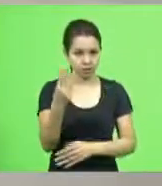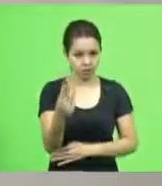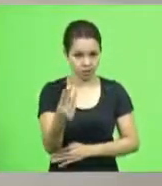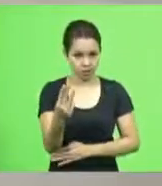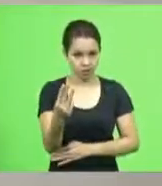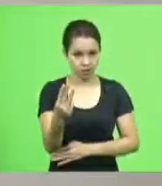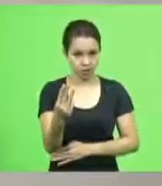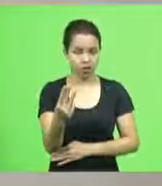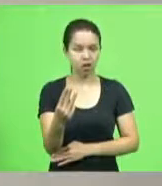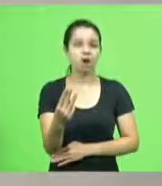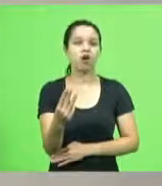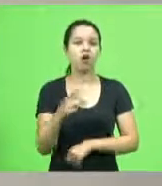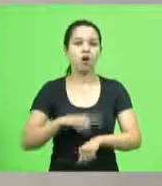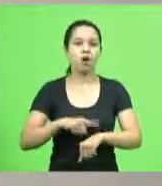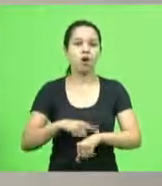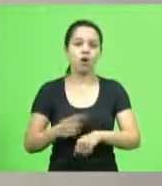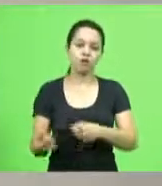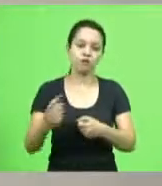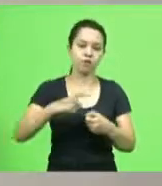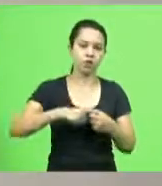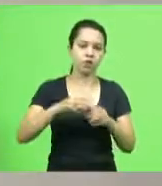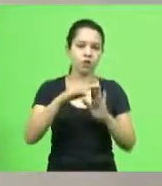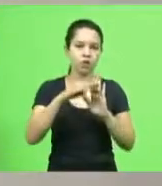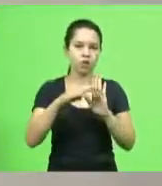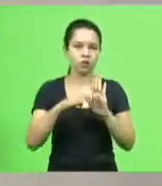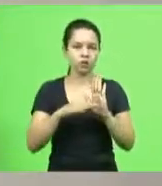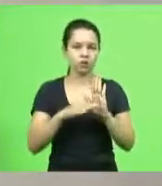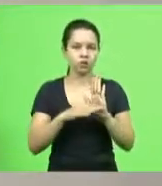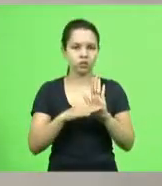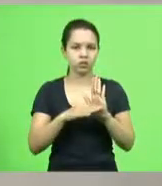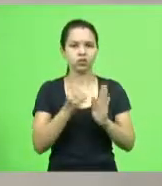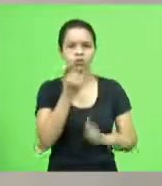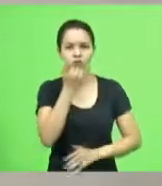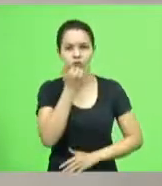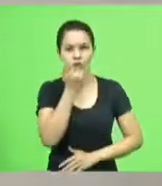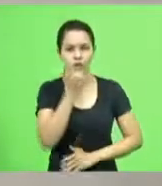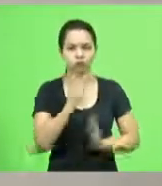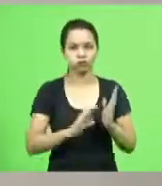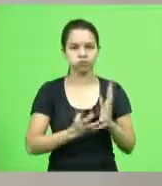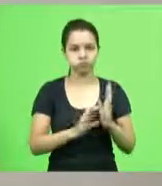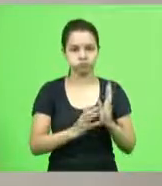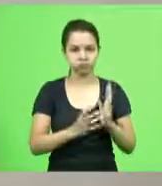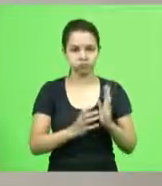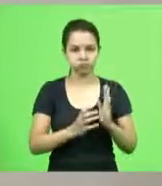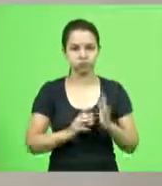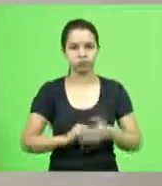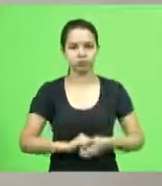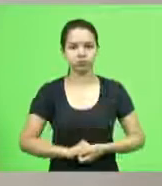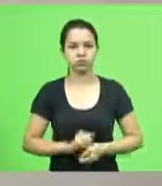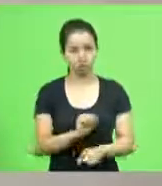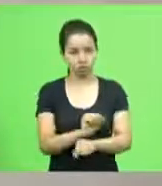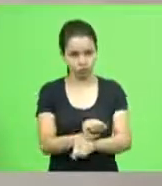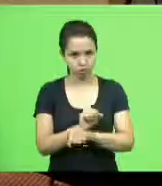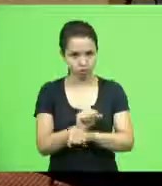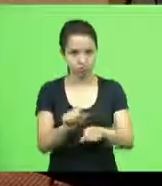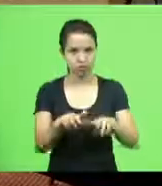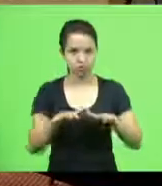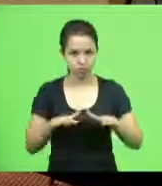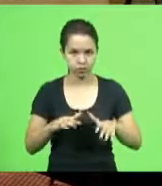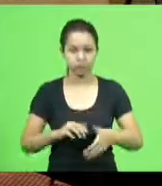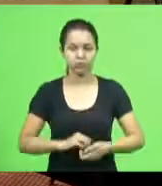de que retornaremos com o horário destinado aos partidos políticos está suspensa a presente sessão